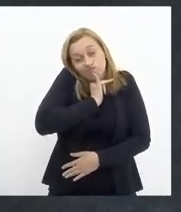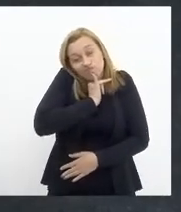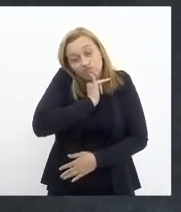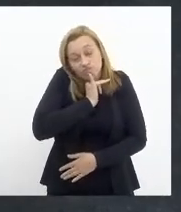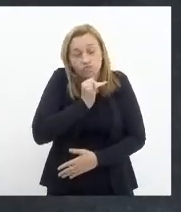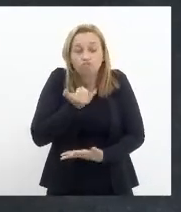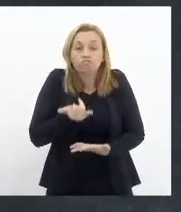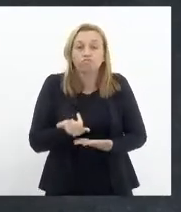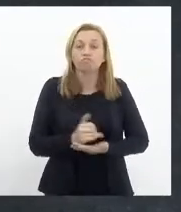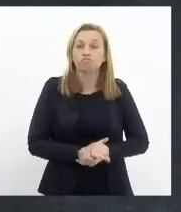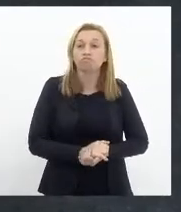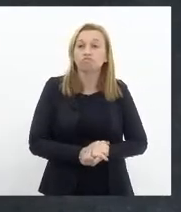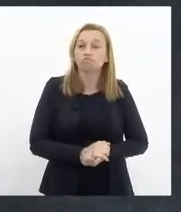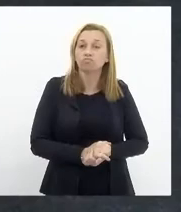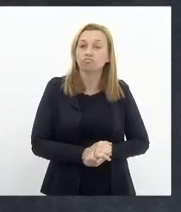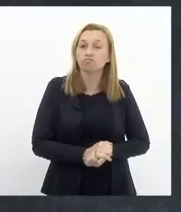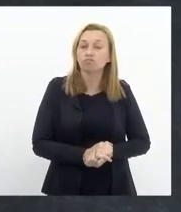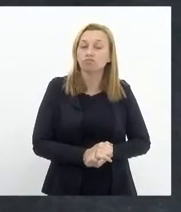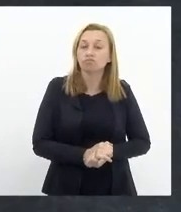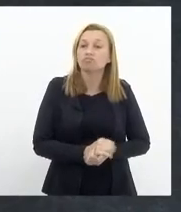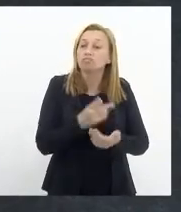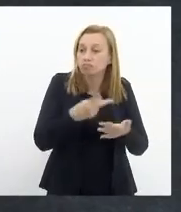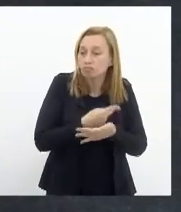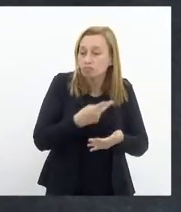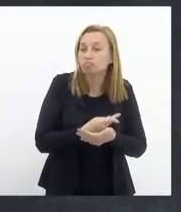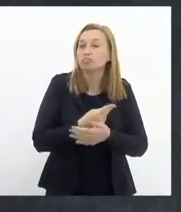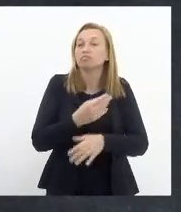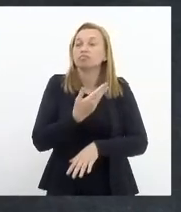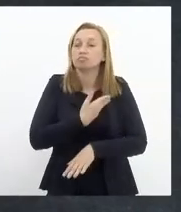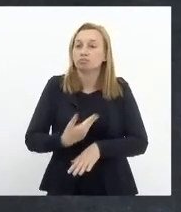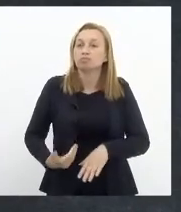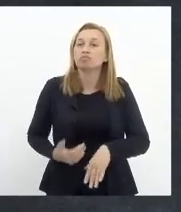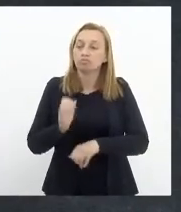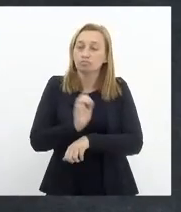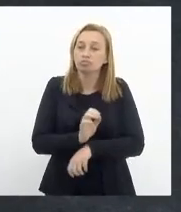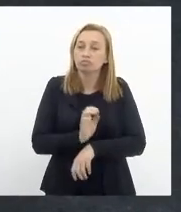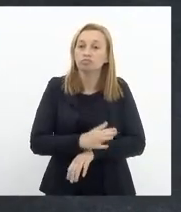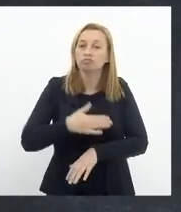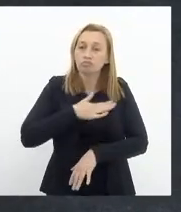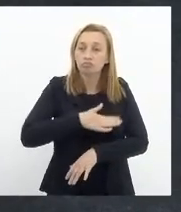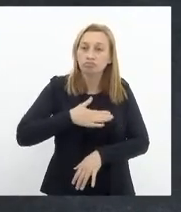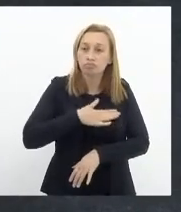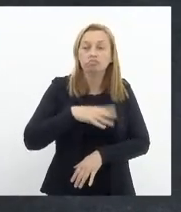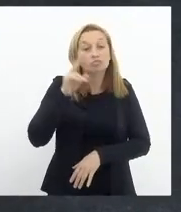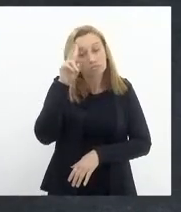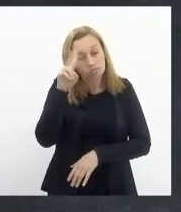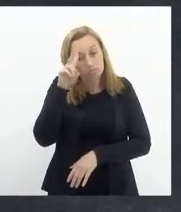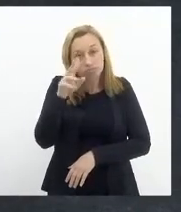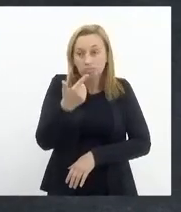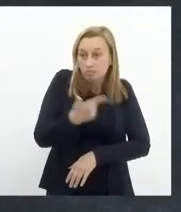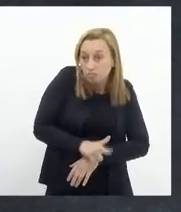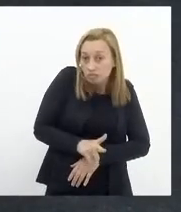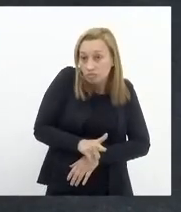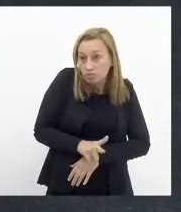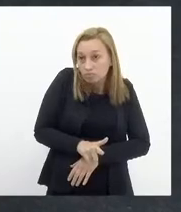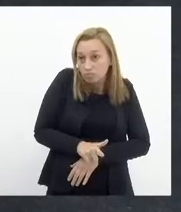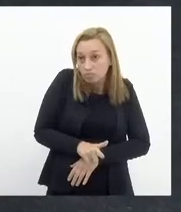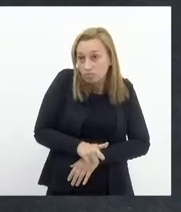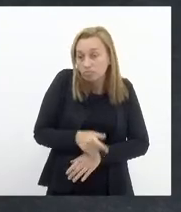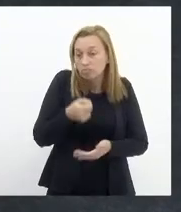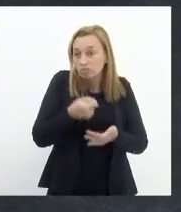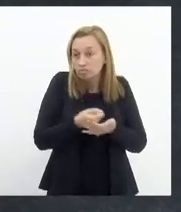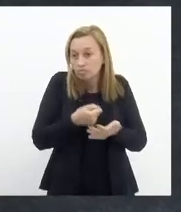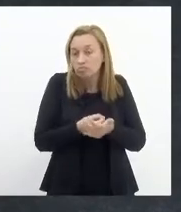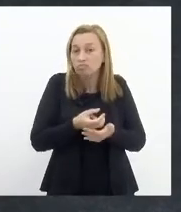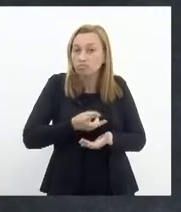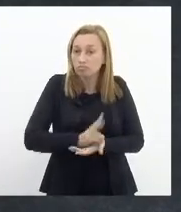uma um cochilo por parte do estado e eu gostaria então de lembrar mais uma vez a cobrança